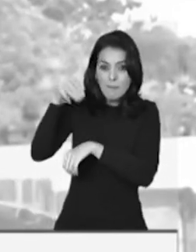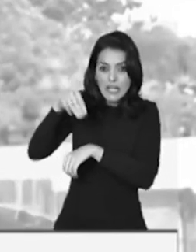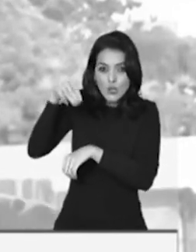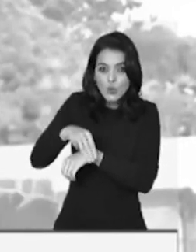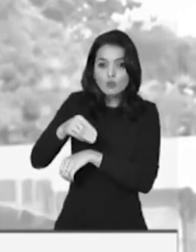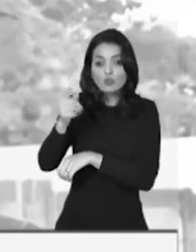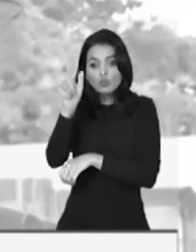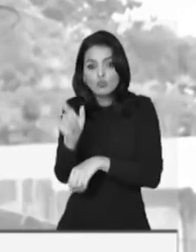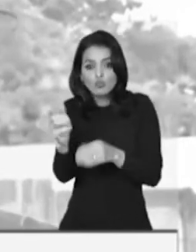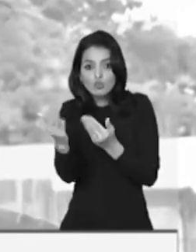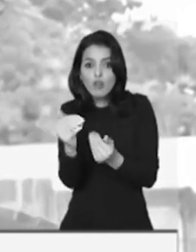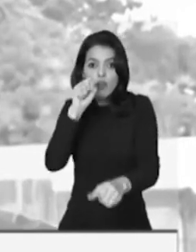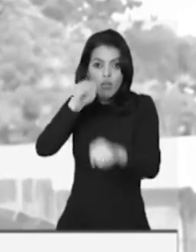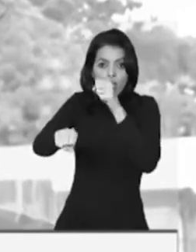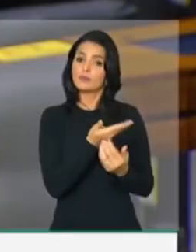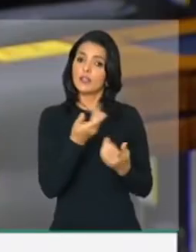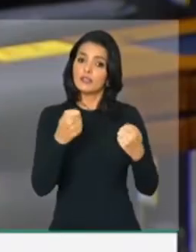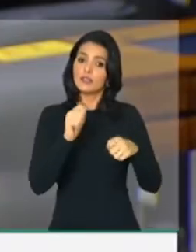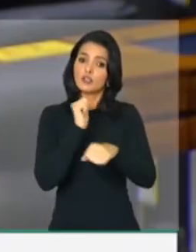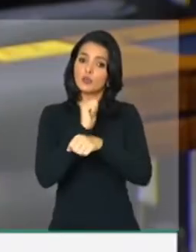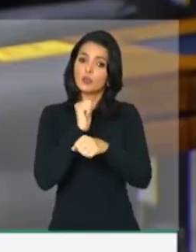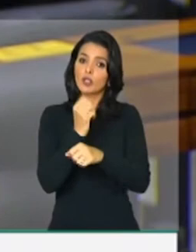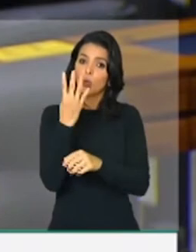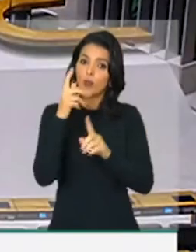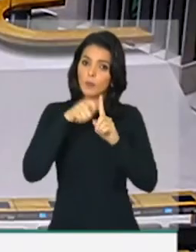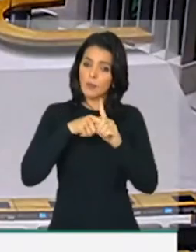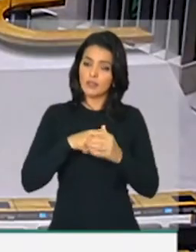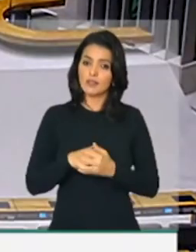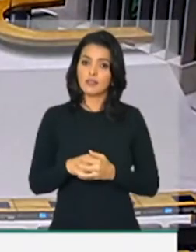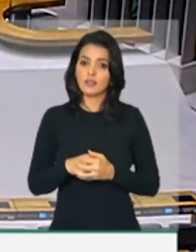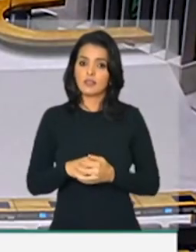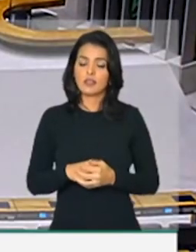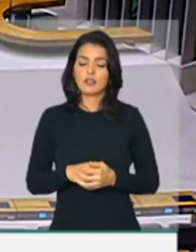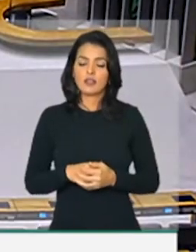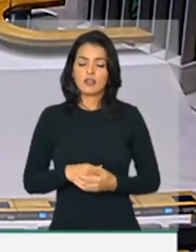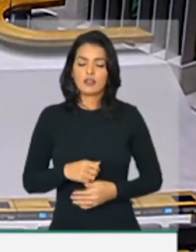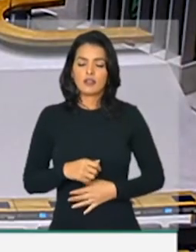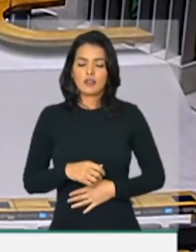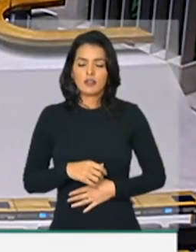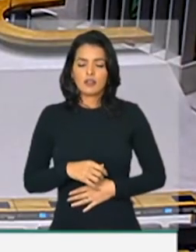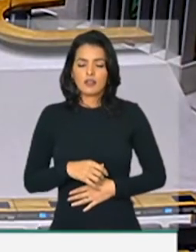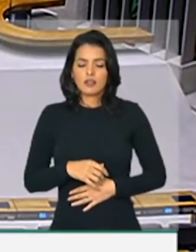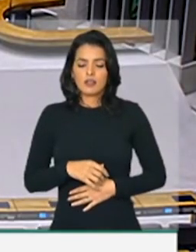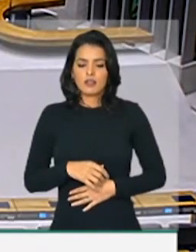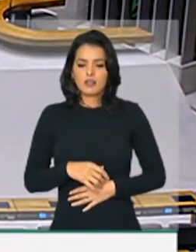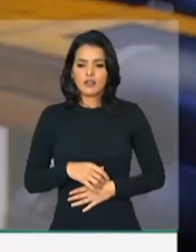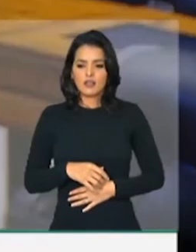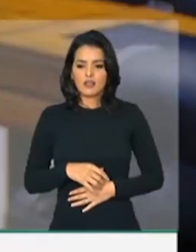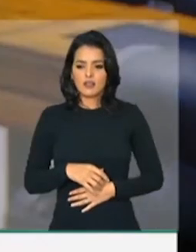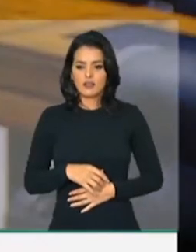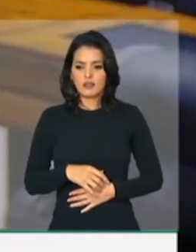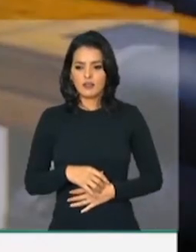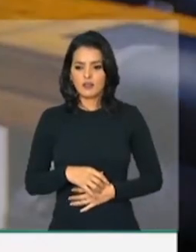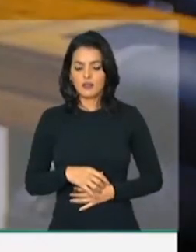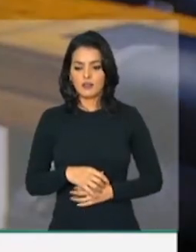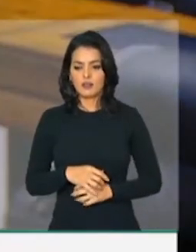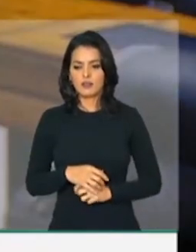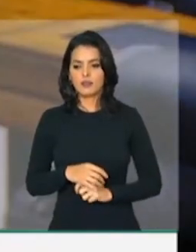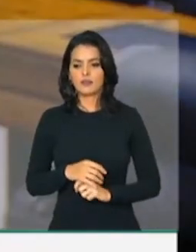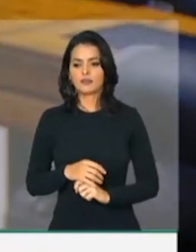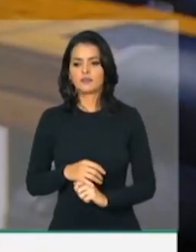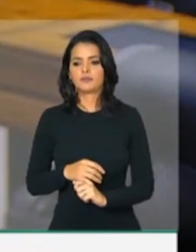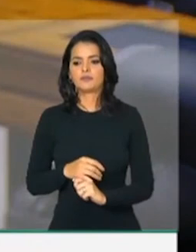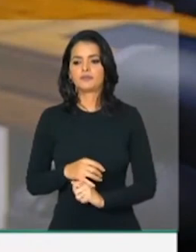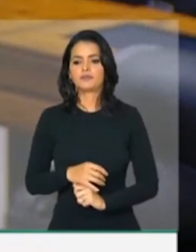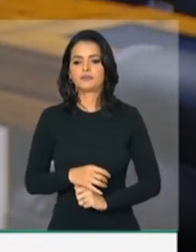precisa interromper esse ciclo de morte. O deputado Jordi. Senhor presidente, desde o início dessa pandemia, o que mais nós temos visto